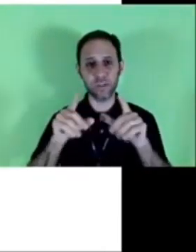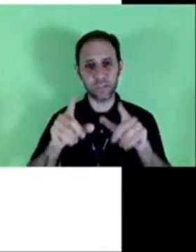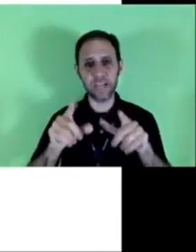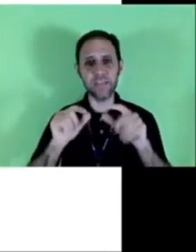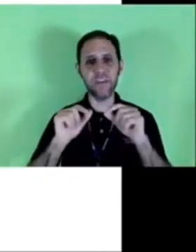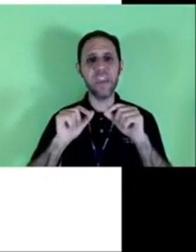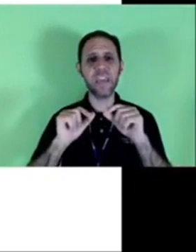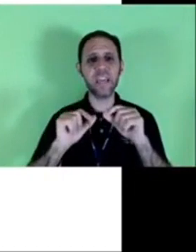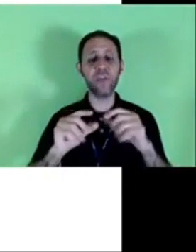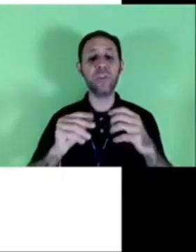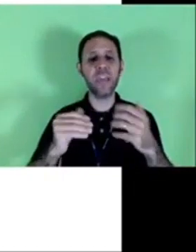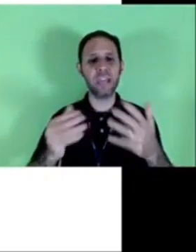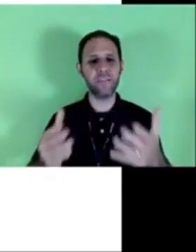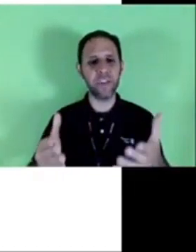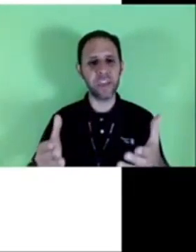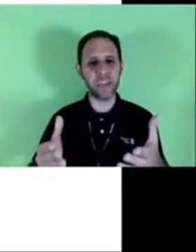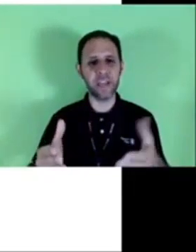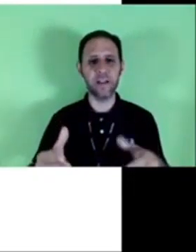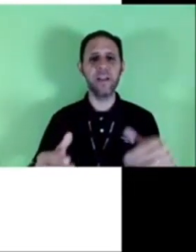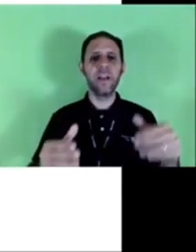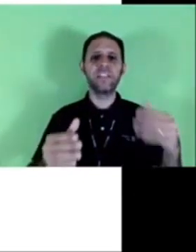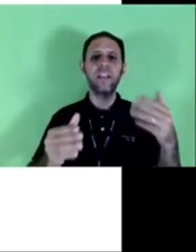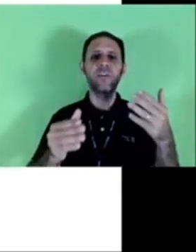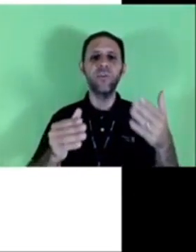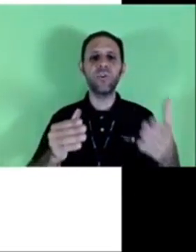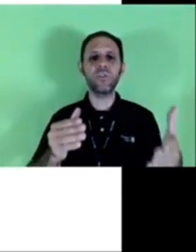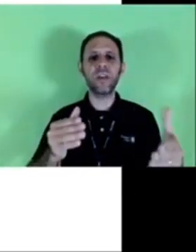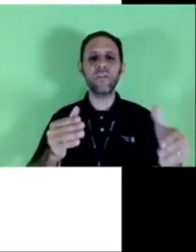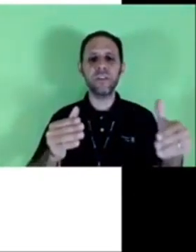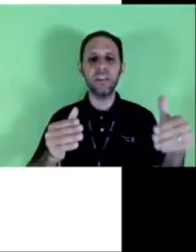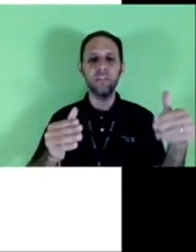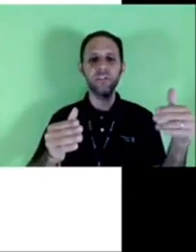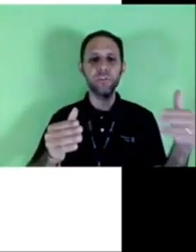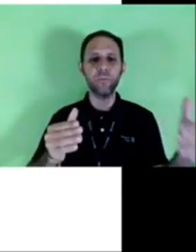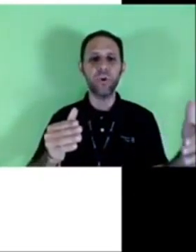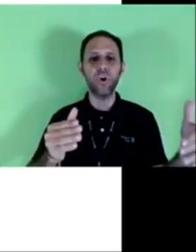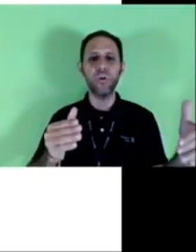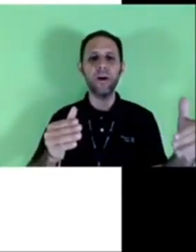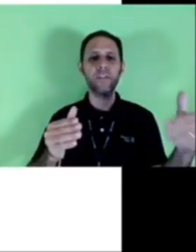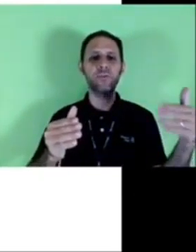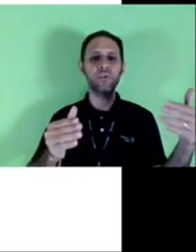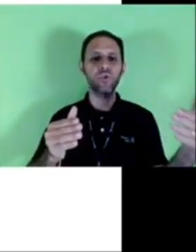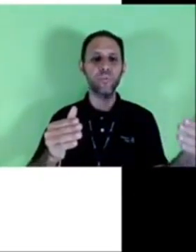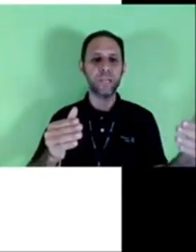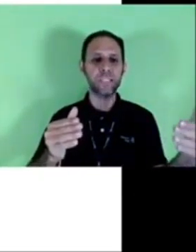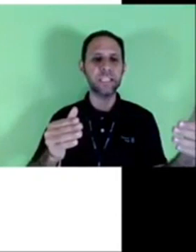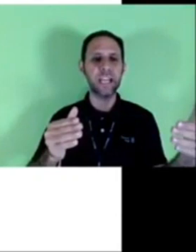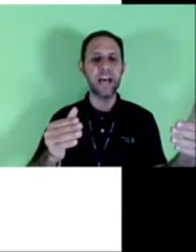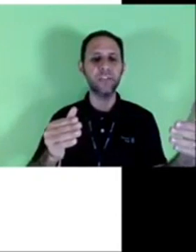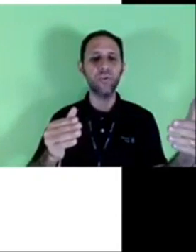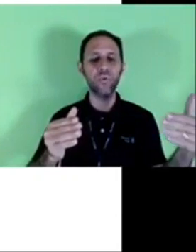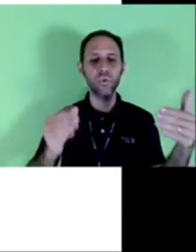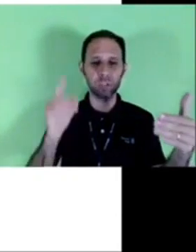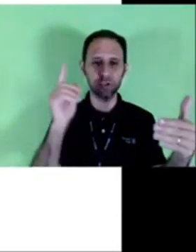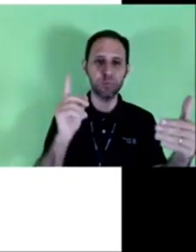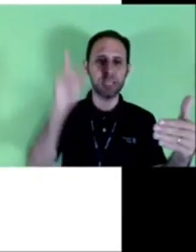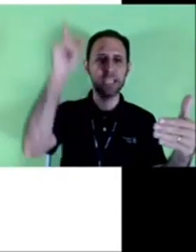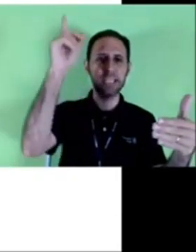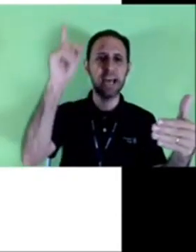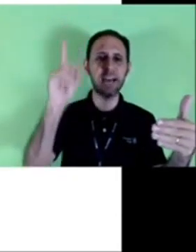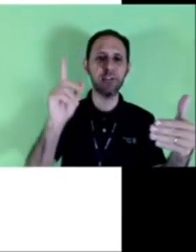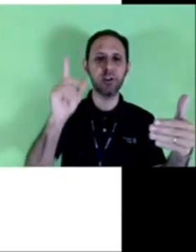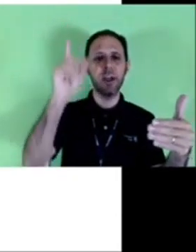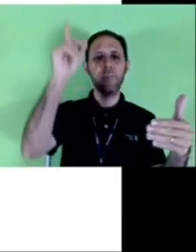pontos então está ali vem requerer o que ele vem requerer segunda via do diploma do supracitado curso